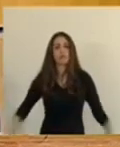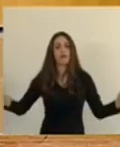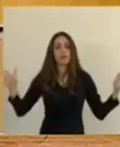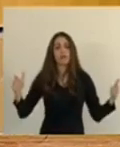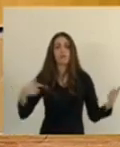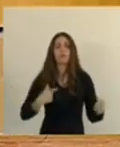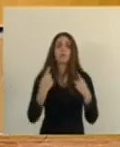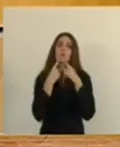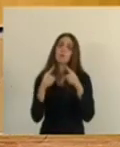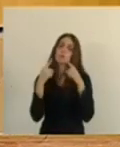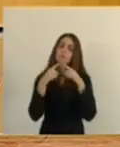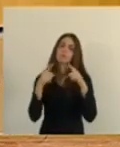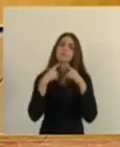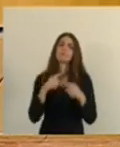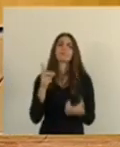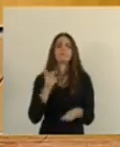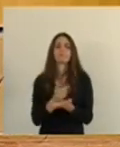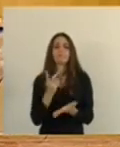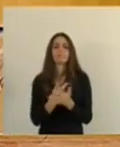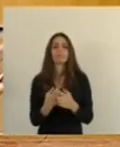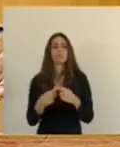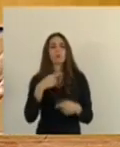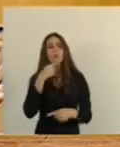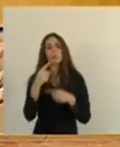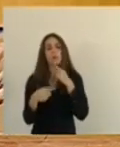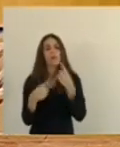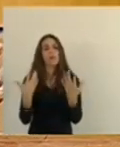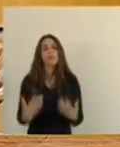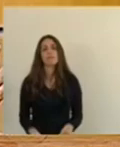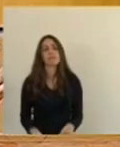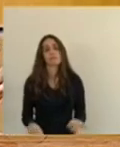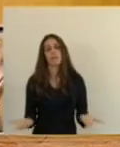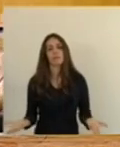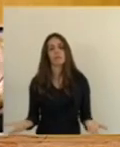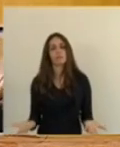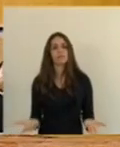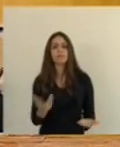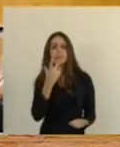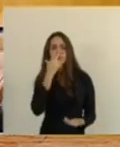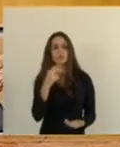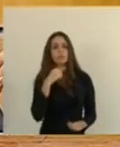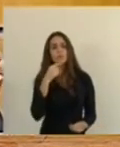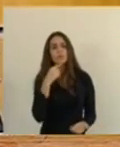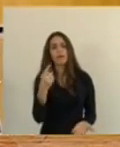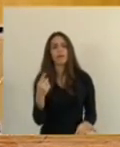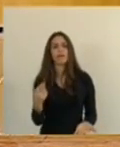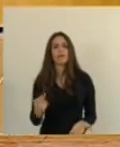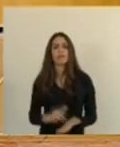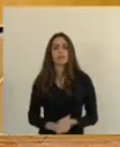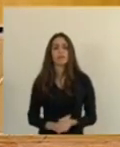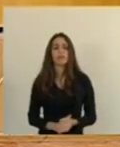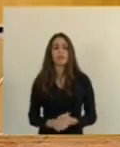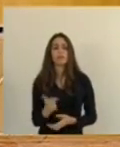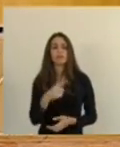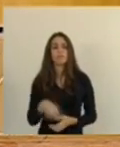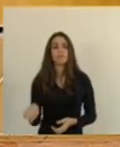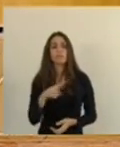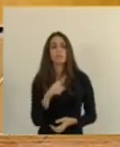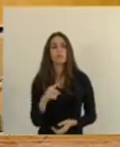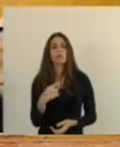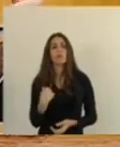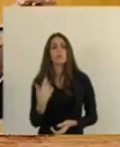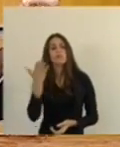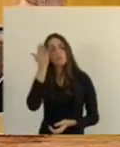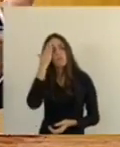vez mais dessa tribuna, porque não dá para aceitar, simplesmente não dá para aceitar. Nós conhecemos o